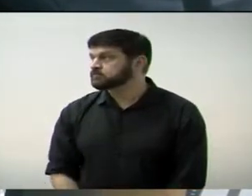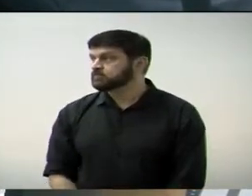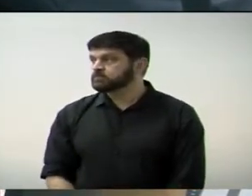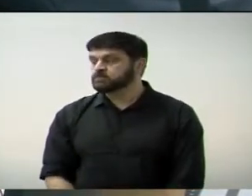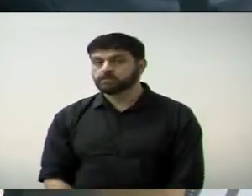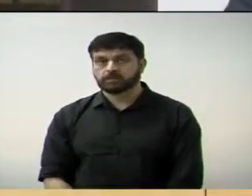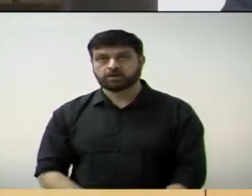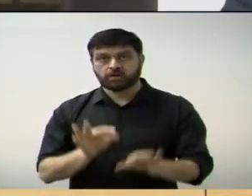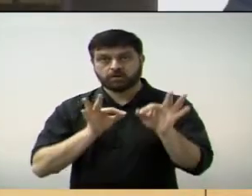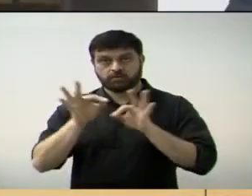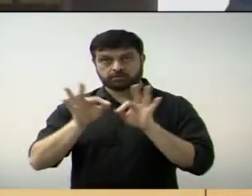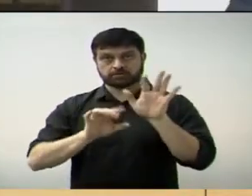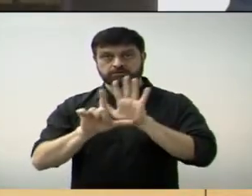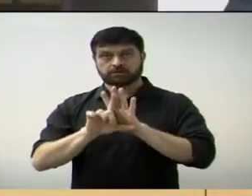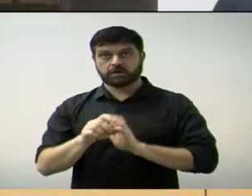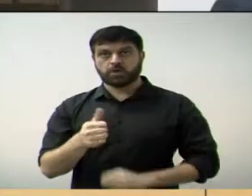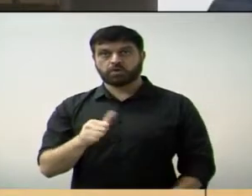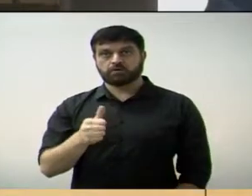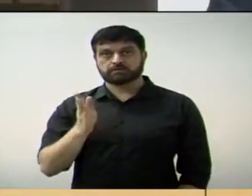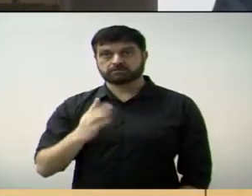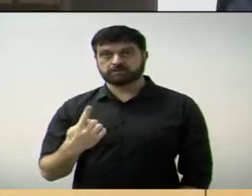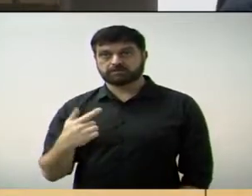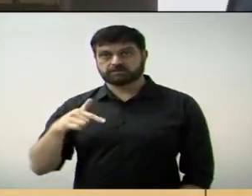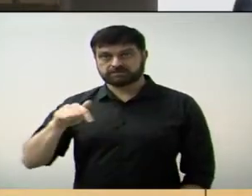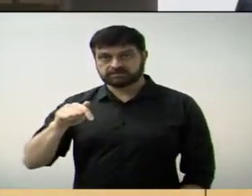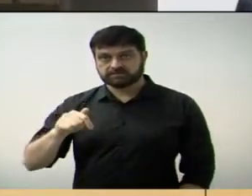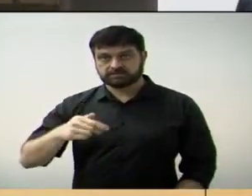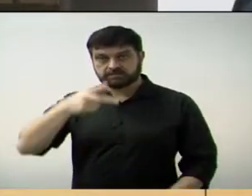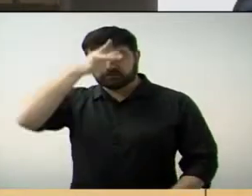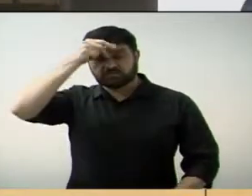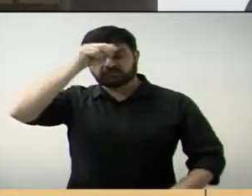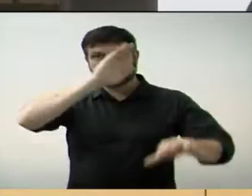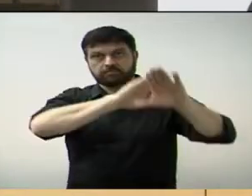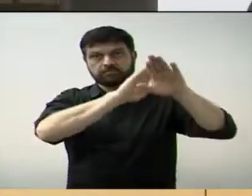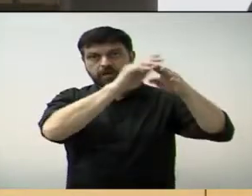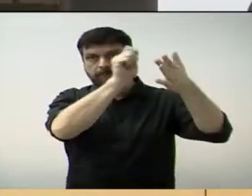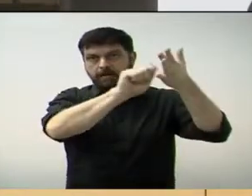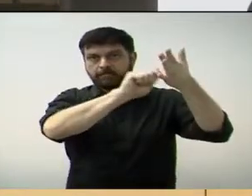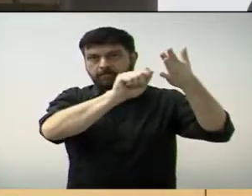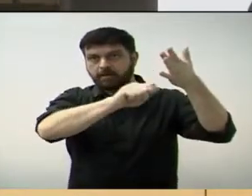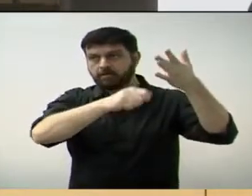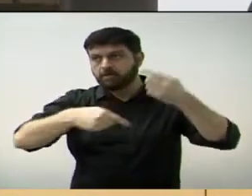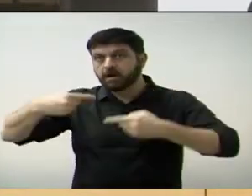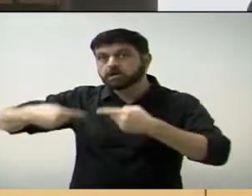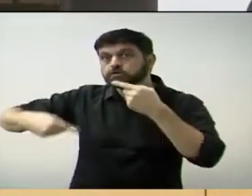O Projeto de Lei 11 de 2017 do Executivo está em discussão.